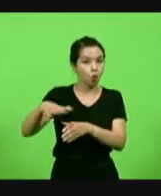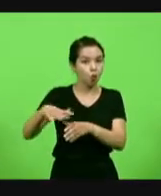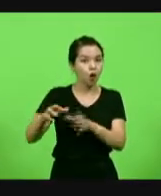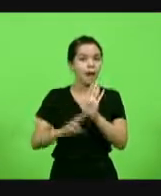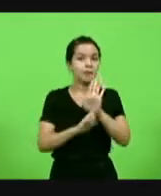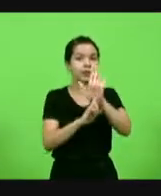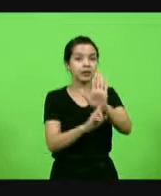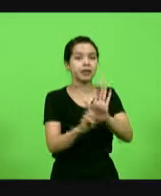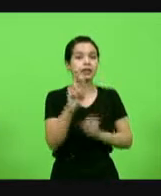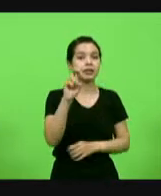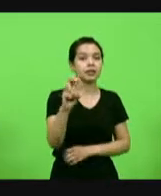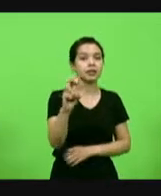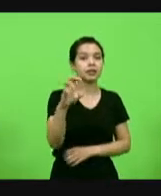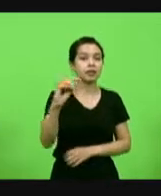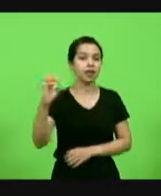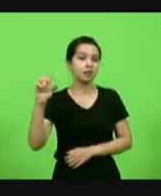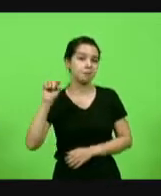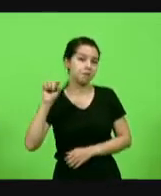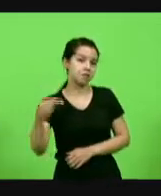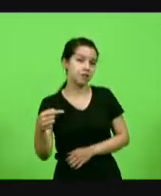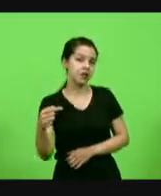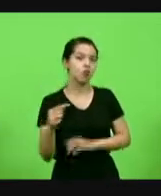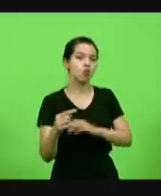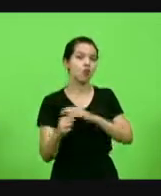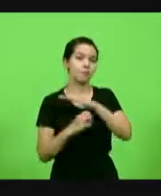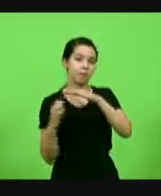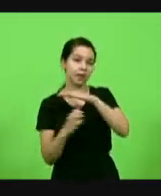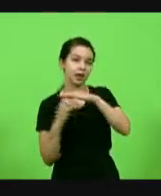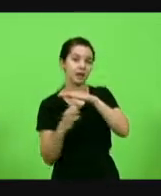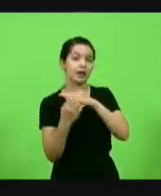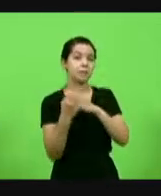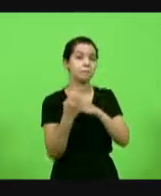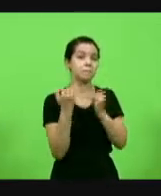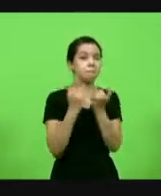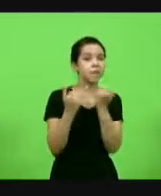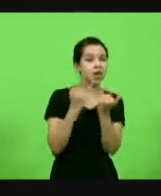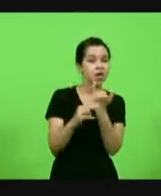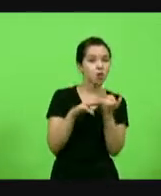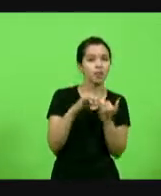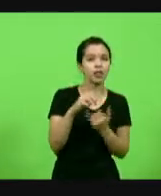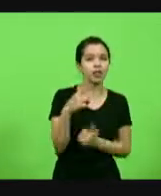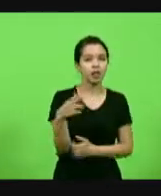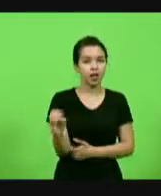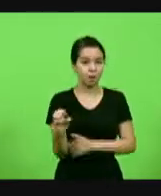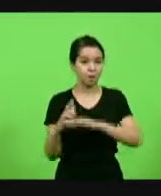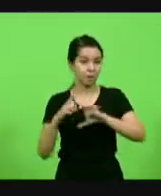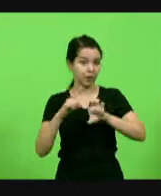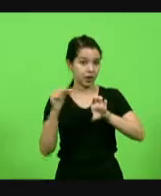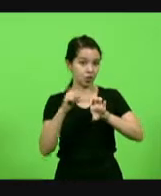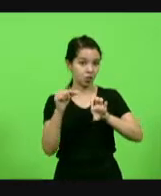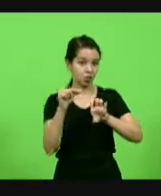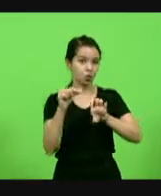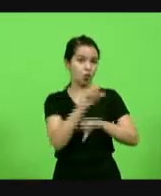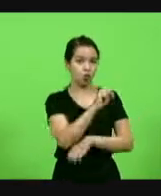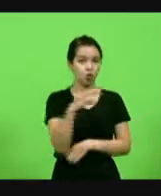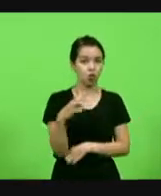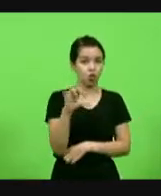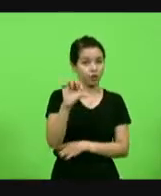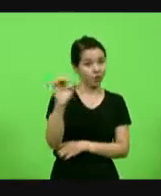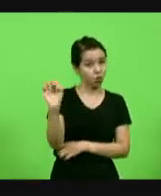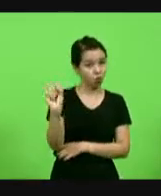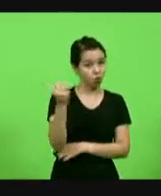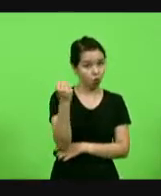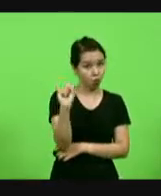empresas, meio milhão de empreendedores catarinenses, 98% das empresas catarinenses,